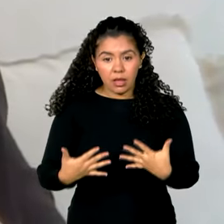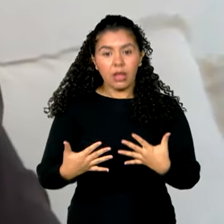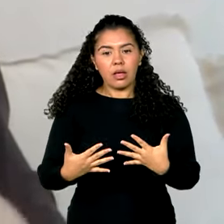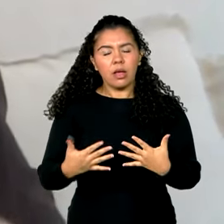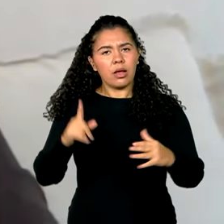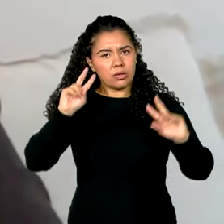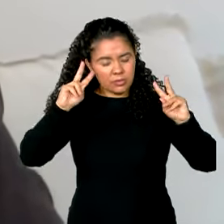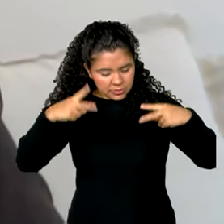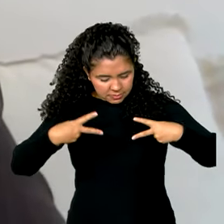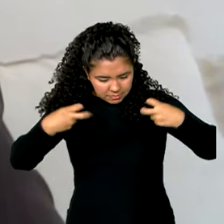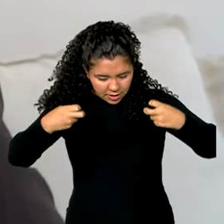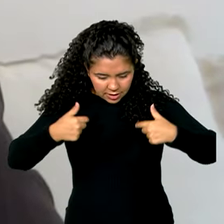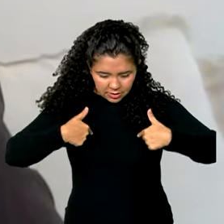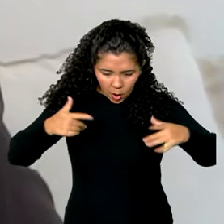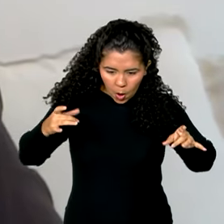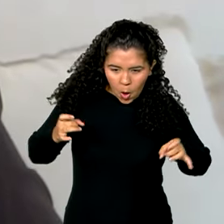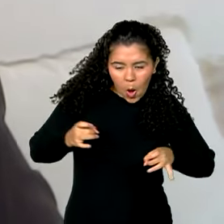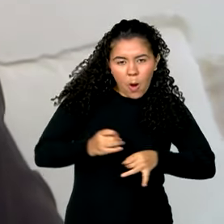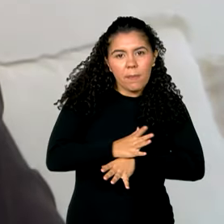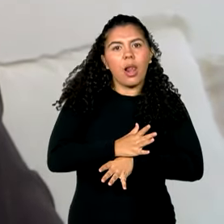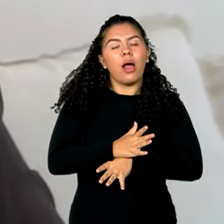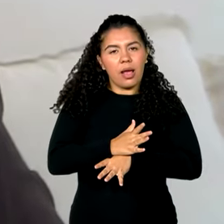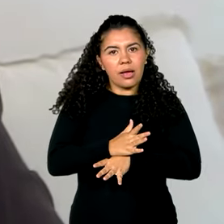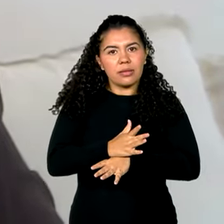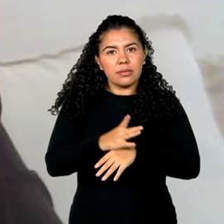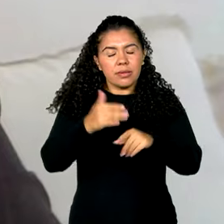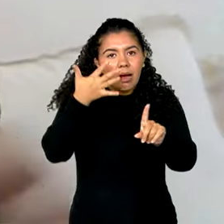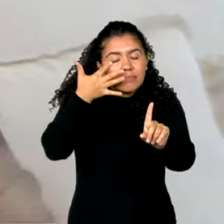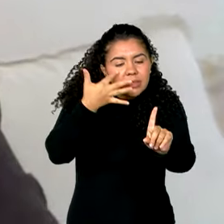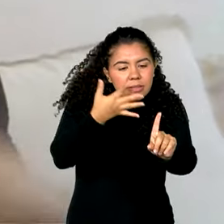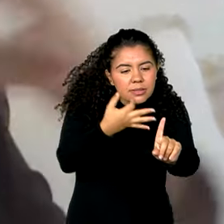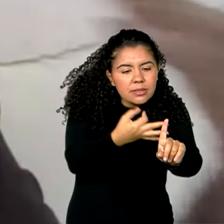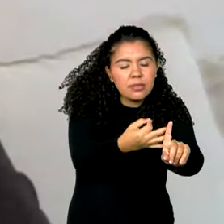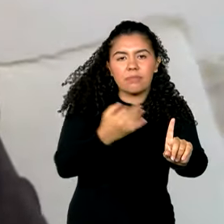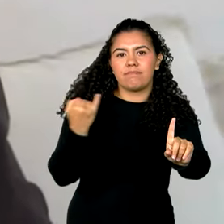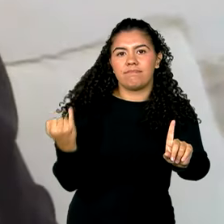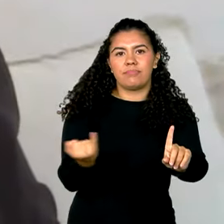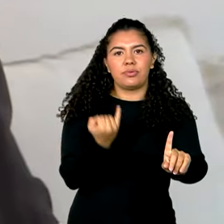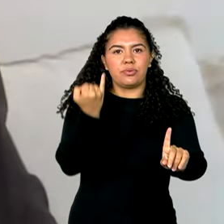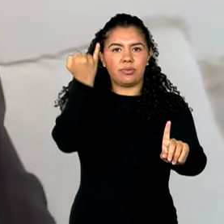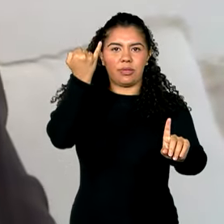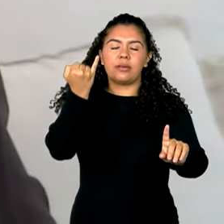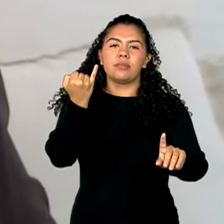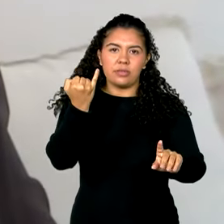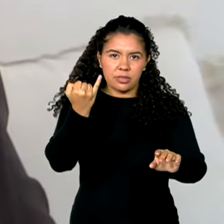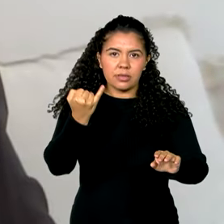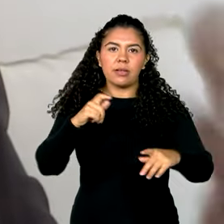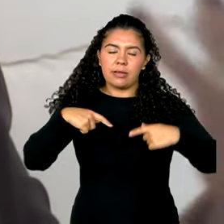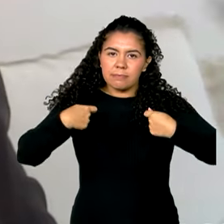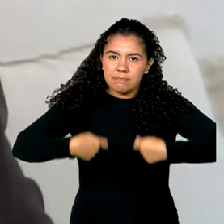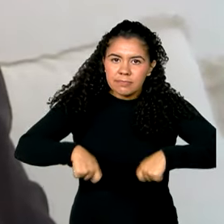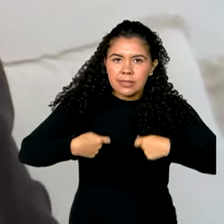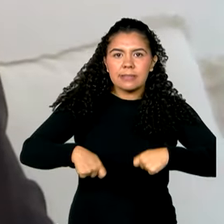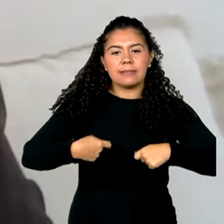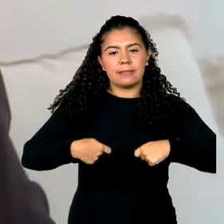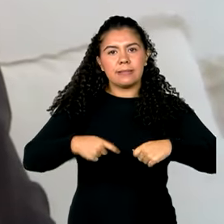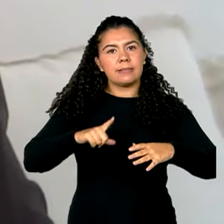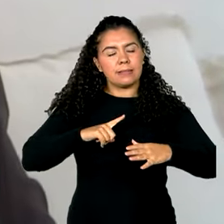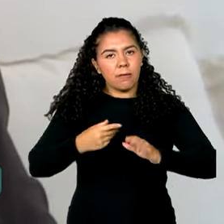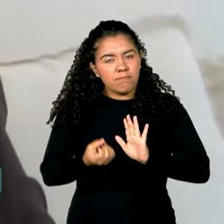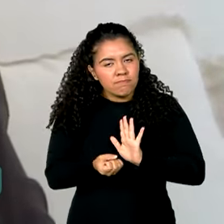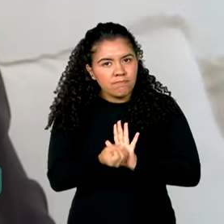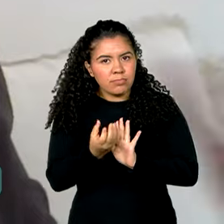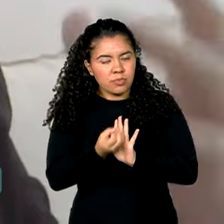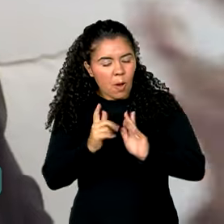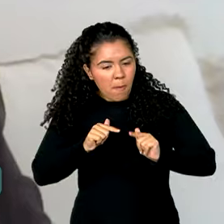indivíduo completo, né? E que esse é um olhar muito importante, Aquela produtividade que a gente precisava ali num outro momento